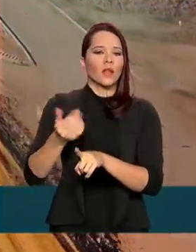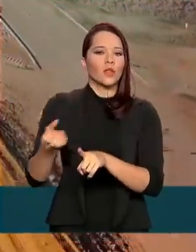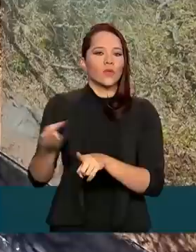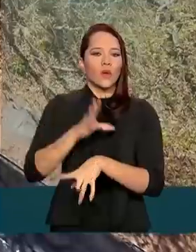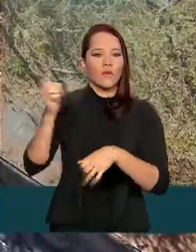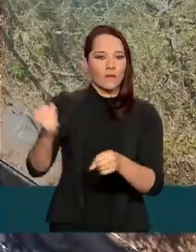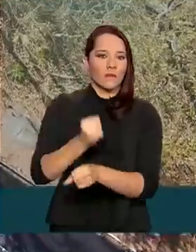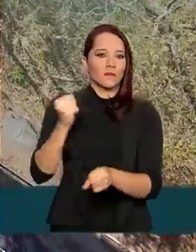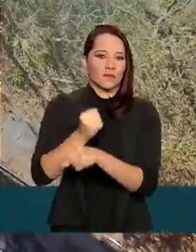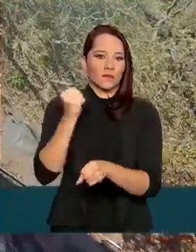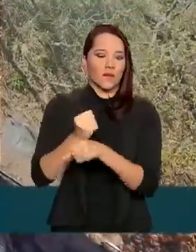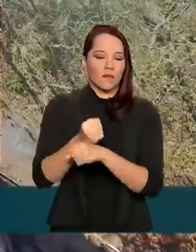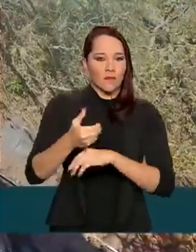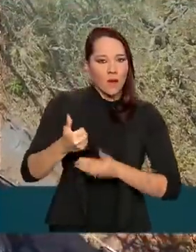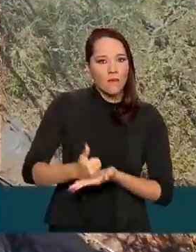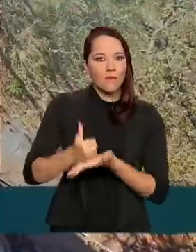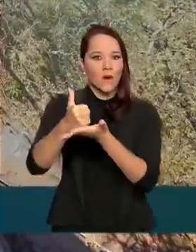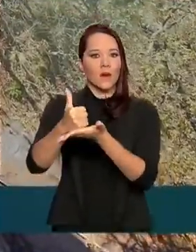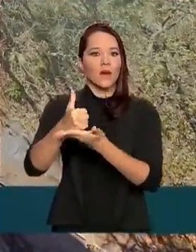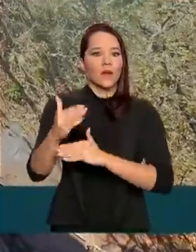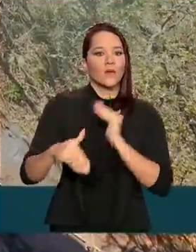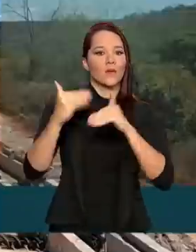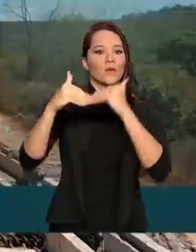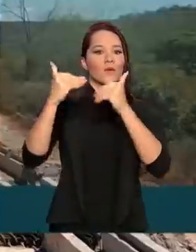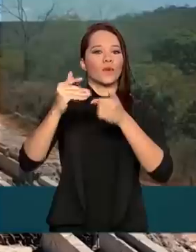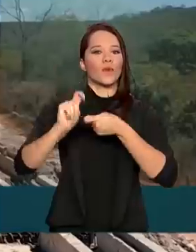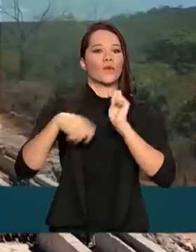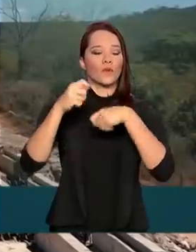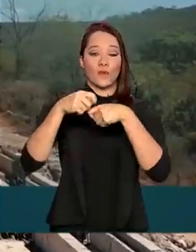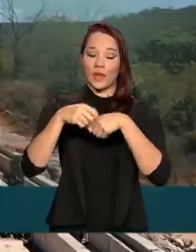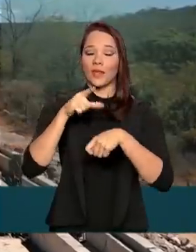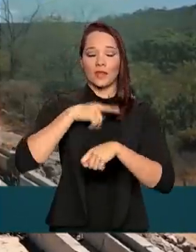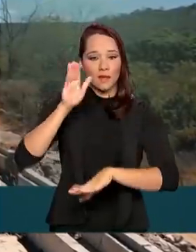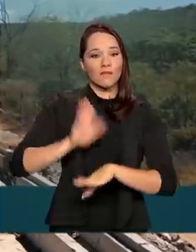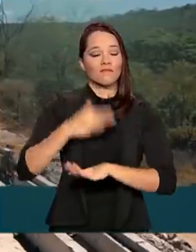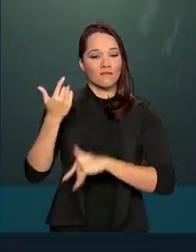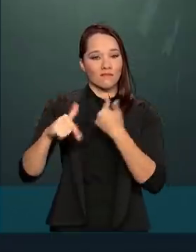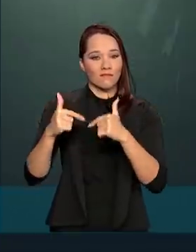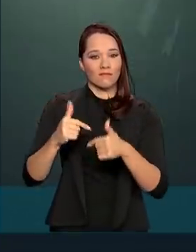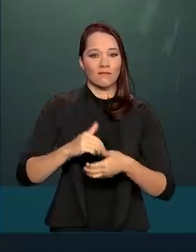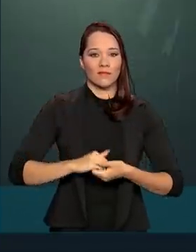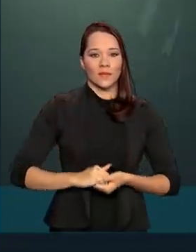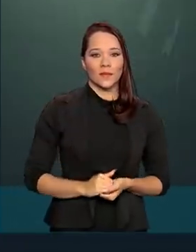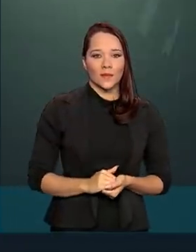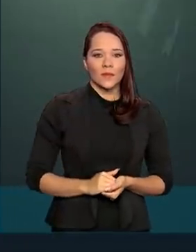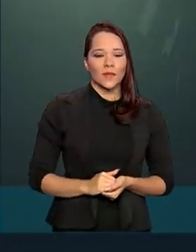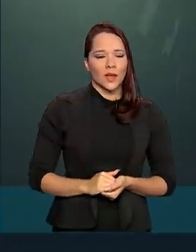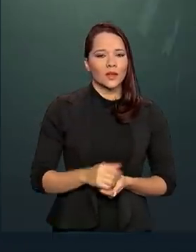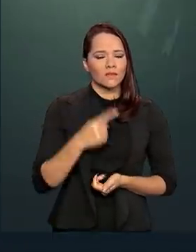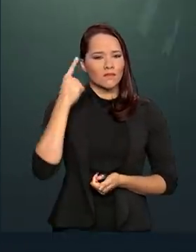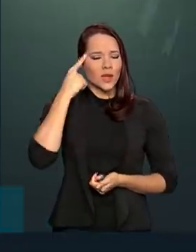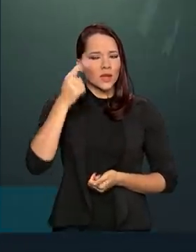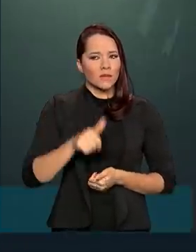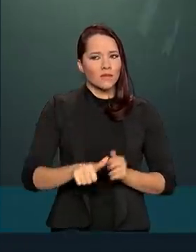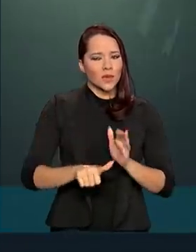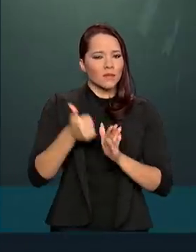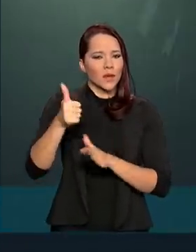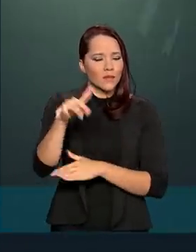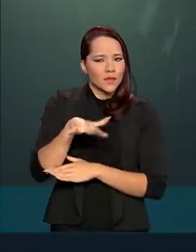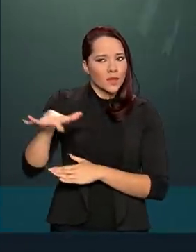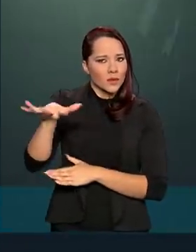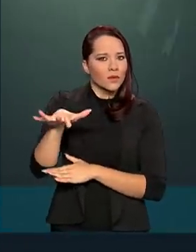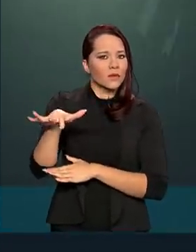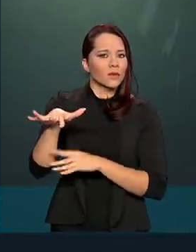novas obras para apoiar a recuperação da economia e gerar mais empregos. A gente pensa no primeiro setor, que é muito